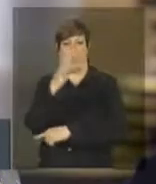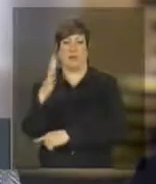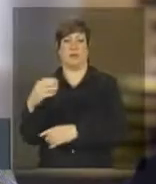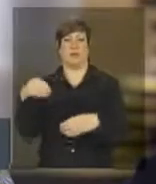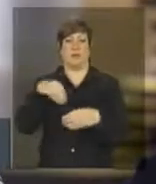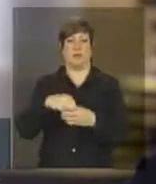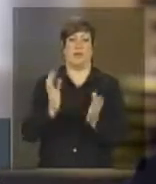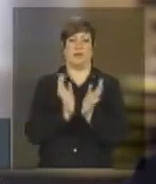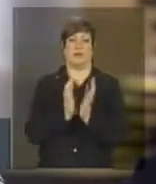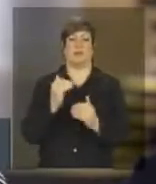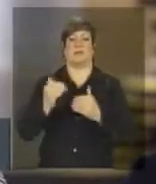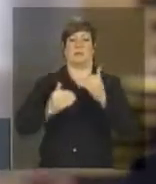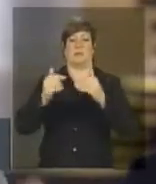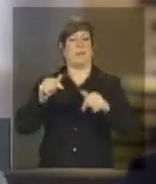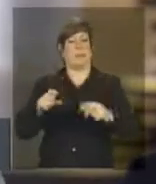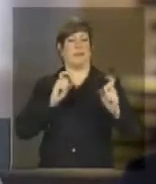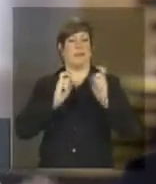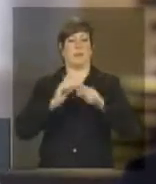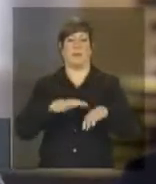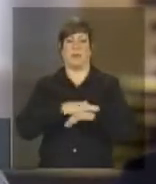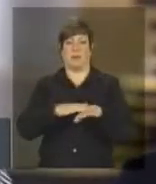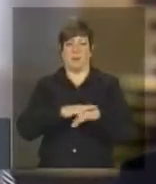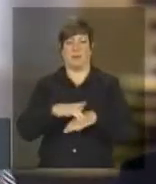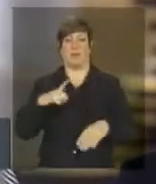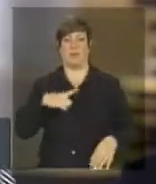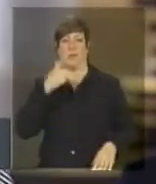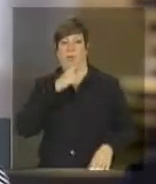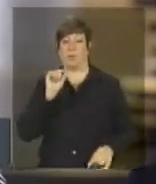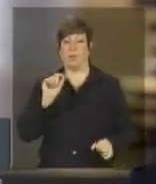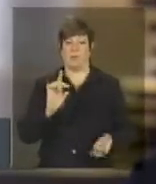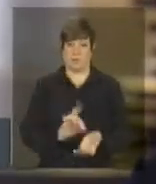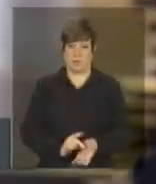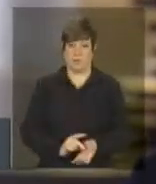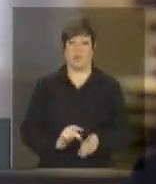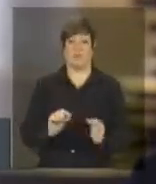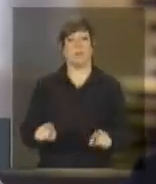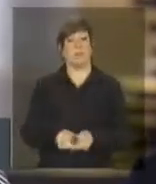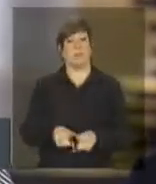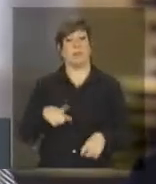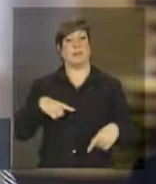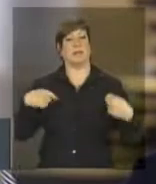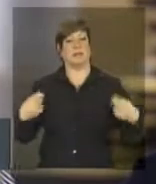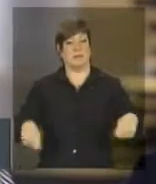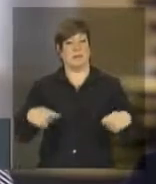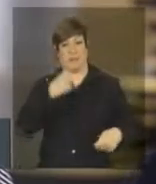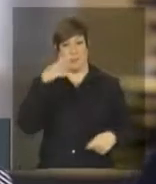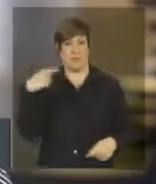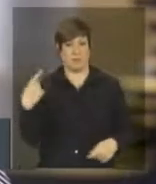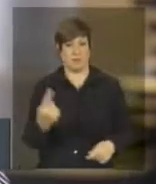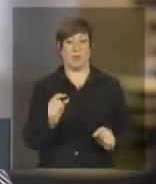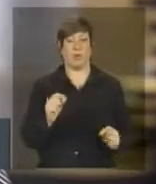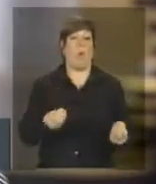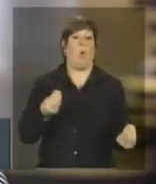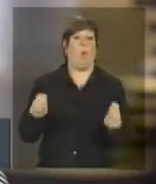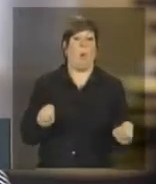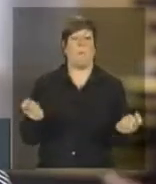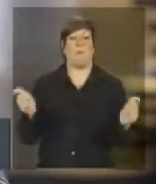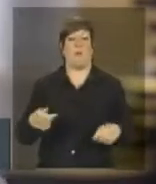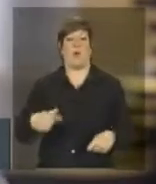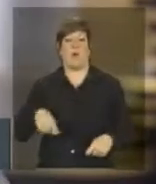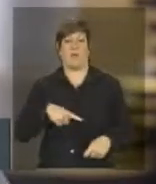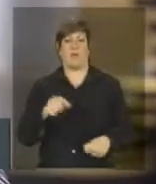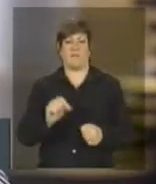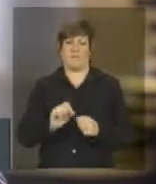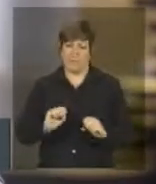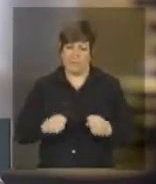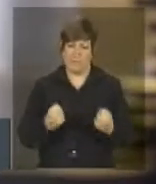debate que acontece estou dando um exemplo que é concreto como também há necessidades pessoas que requisitam como é que a gente pode dar uma envergadura